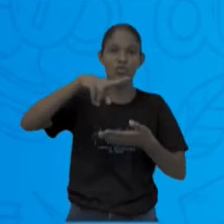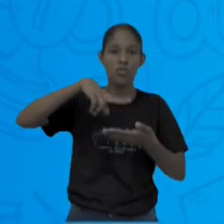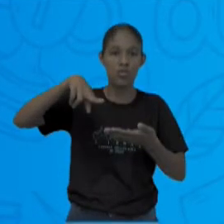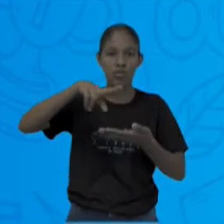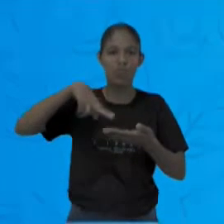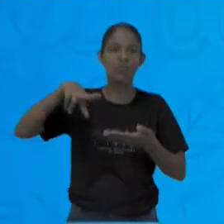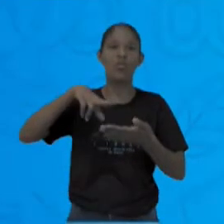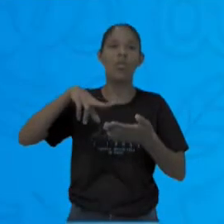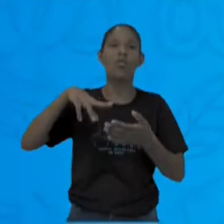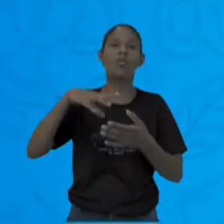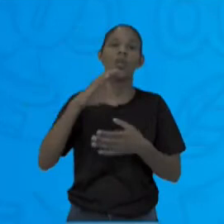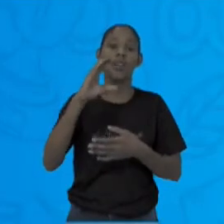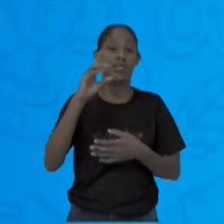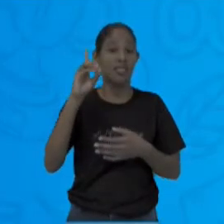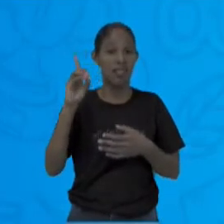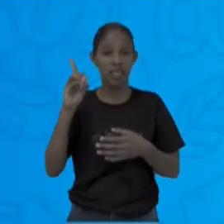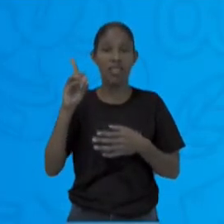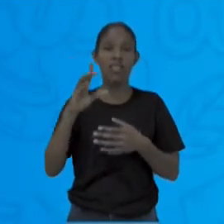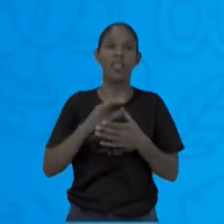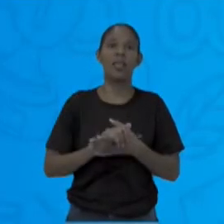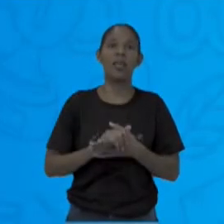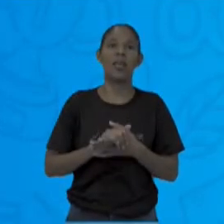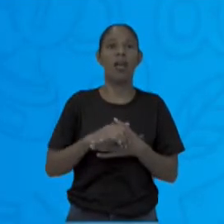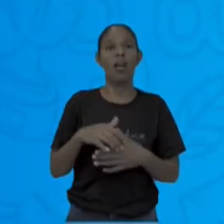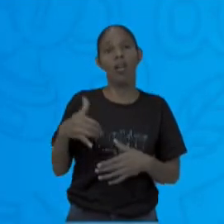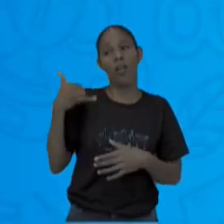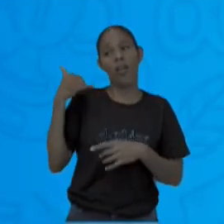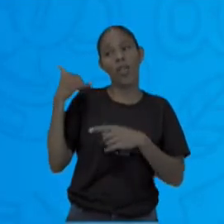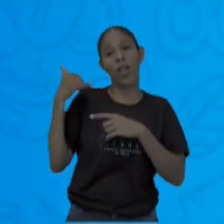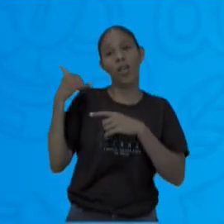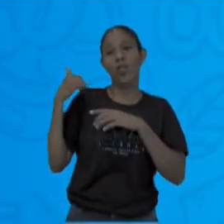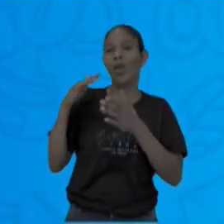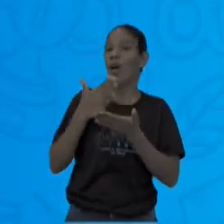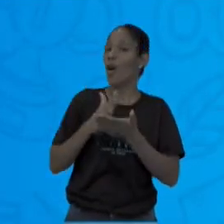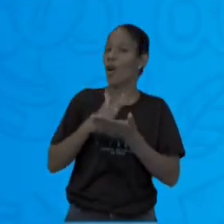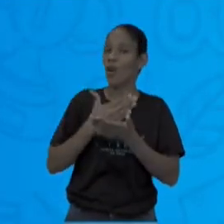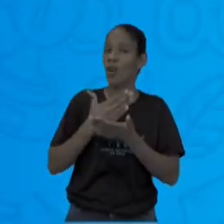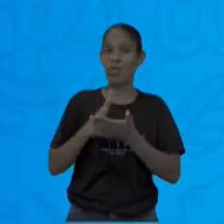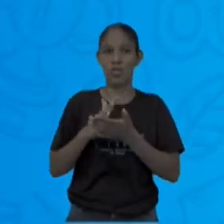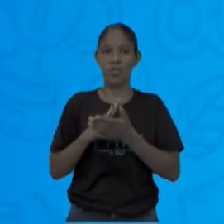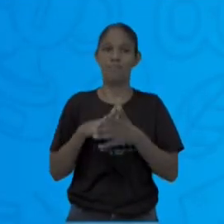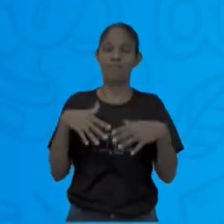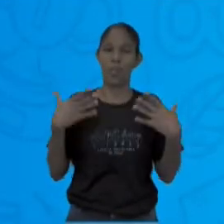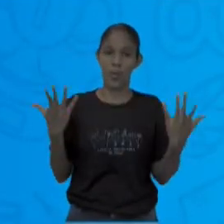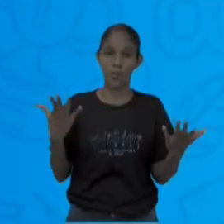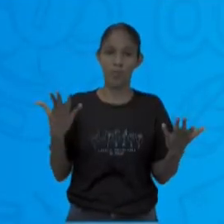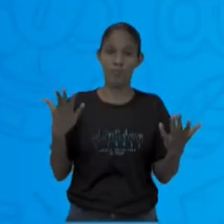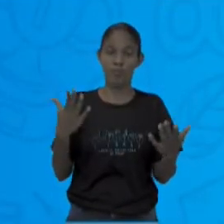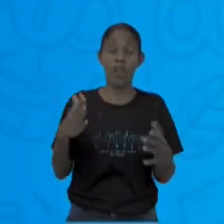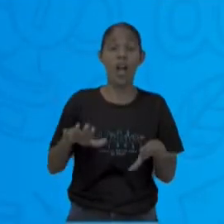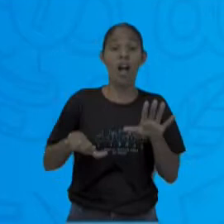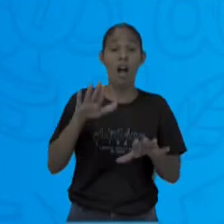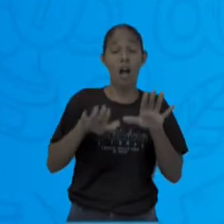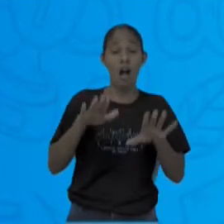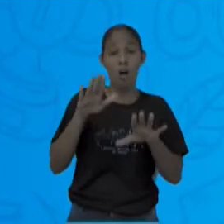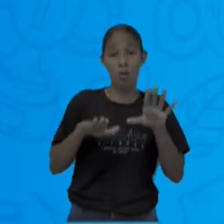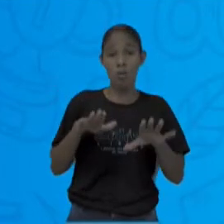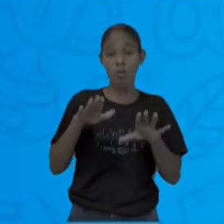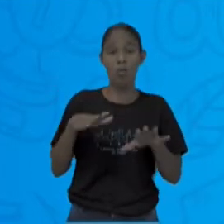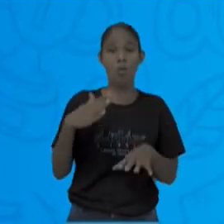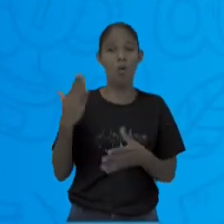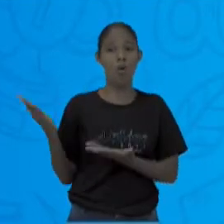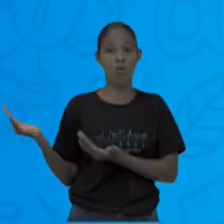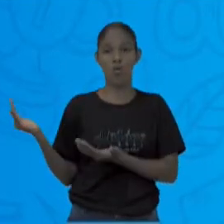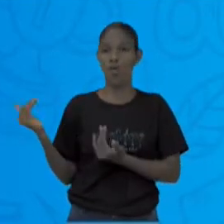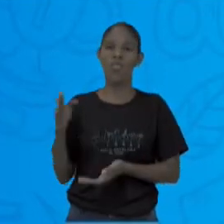Muitos jovens hoje não conheceram o disco de vinil, que antigamente se